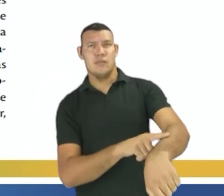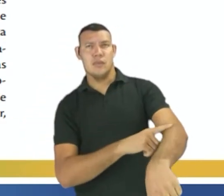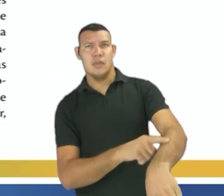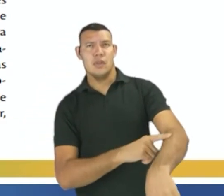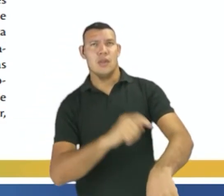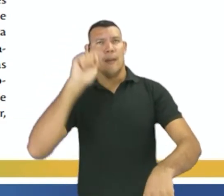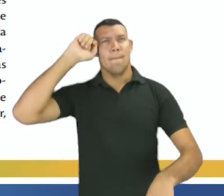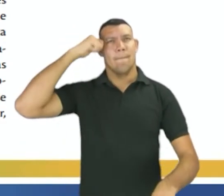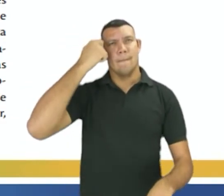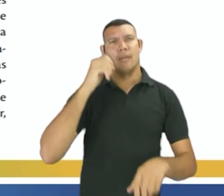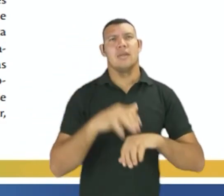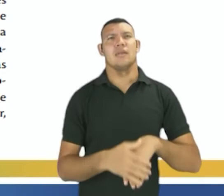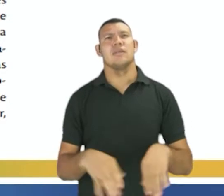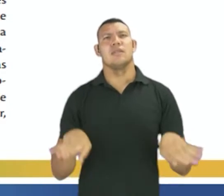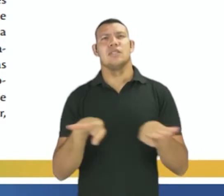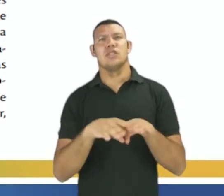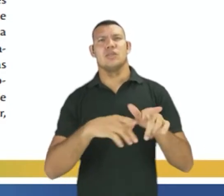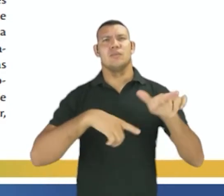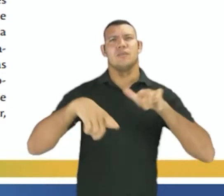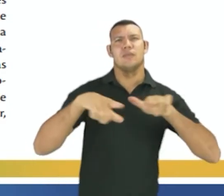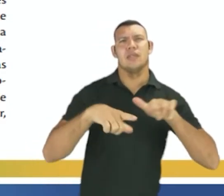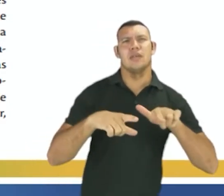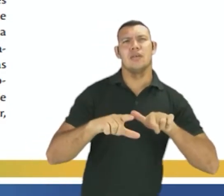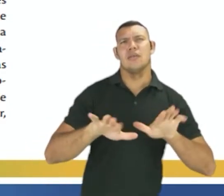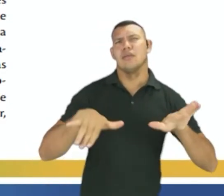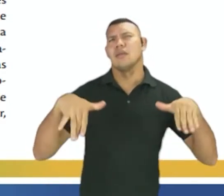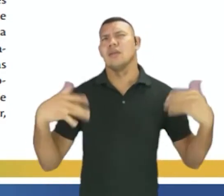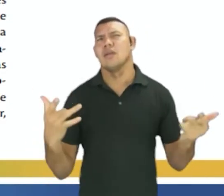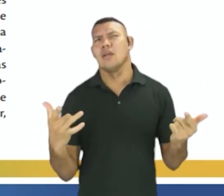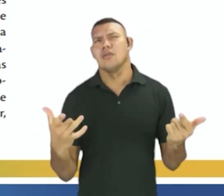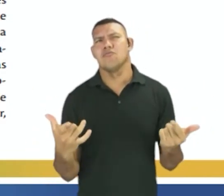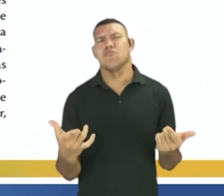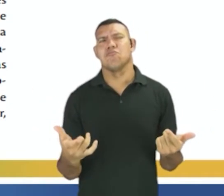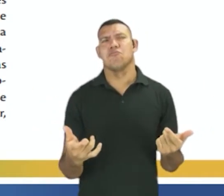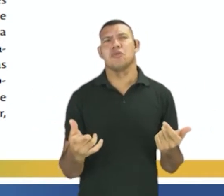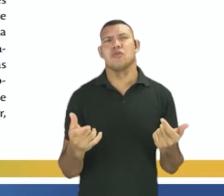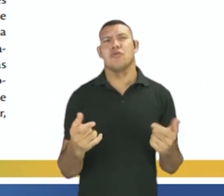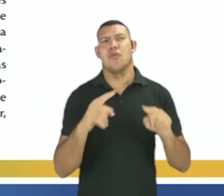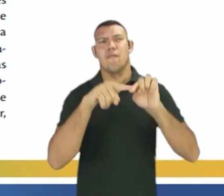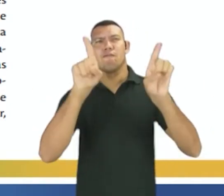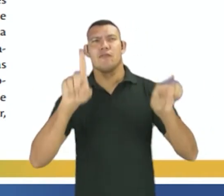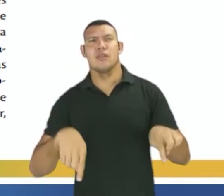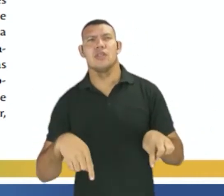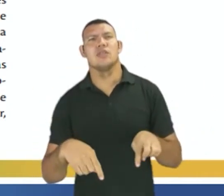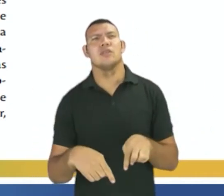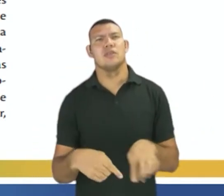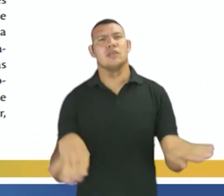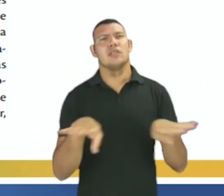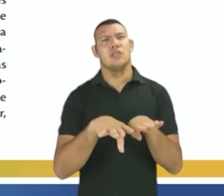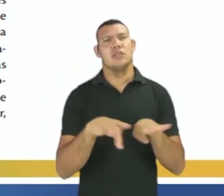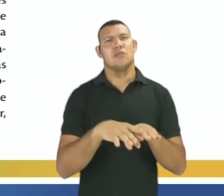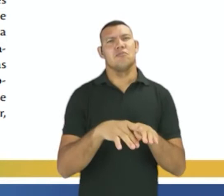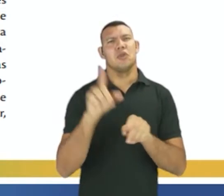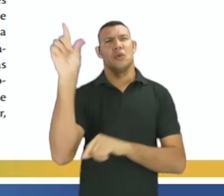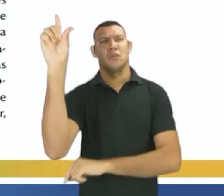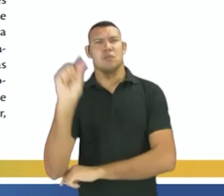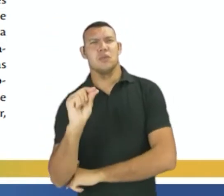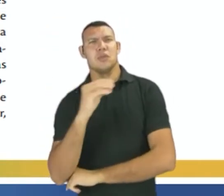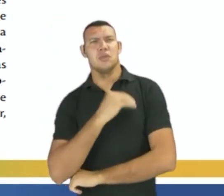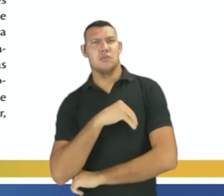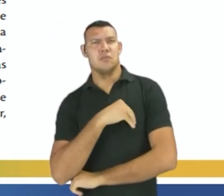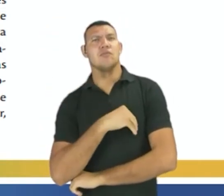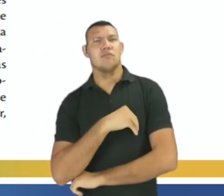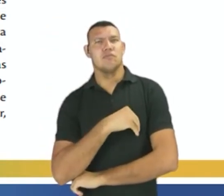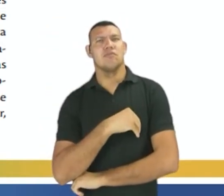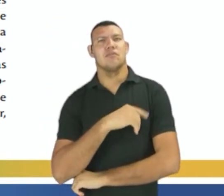tíveis. A população de cor ou raça preta ou parda situa-se também em maior proporção abaixo da linha de pobreza